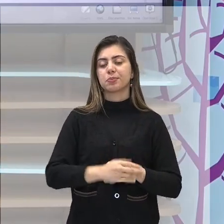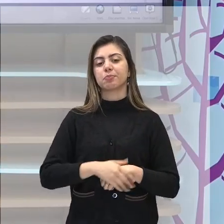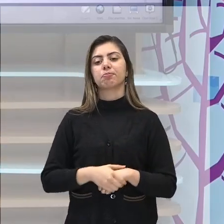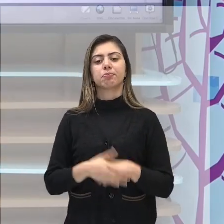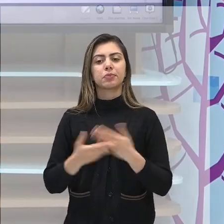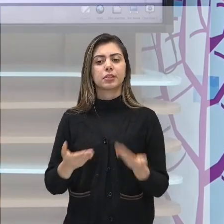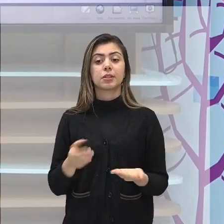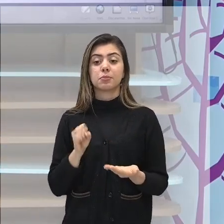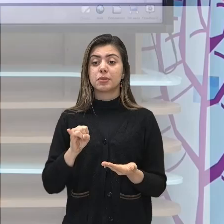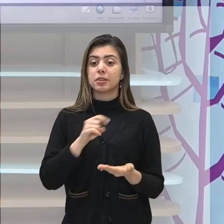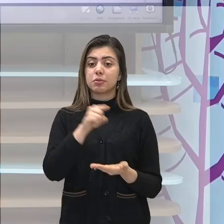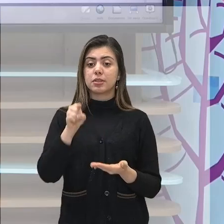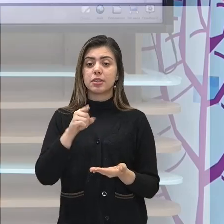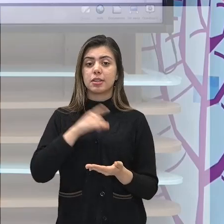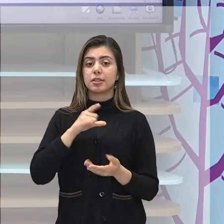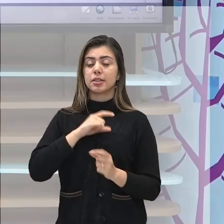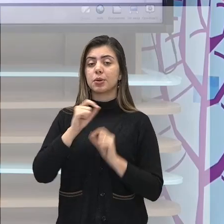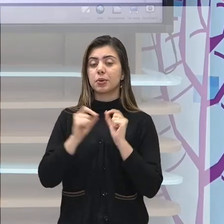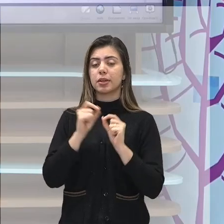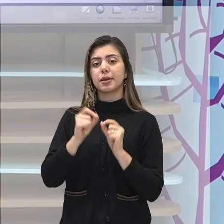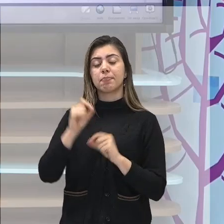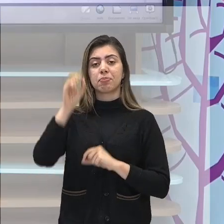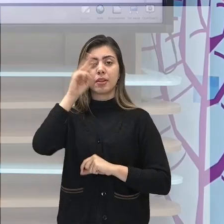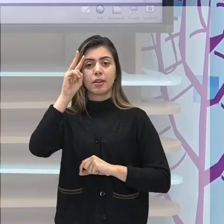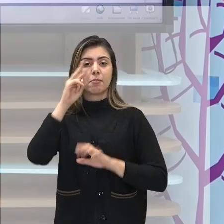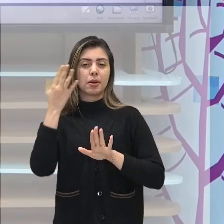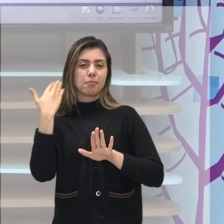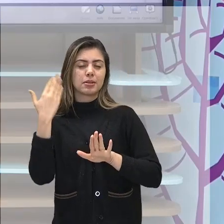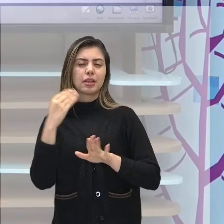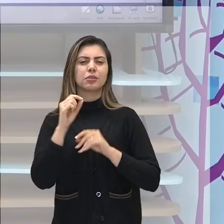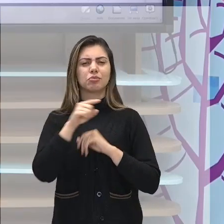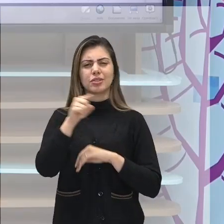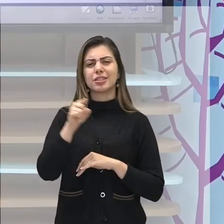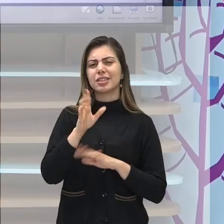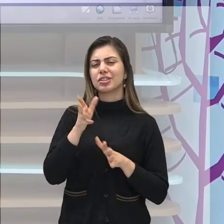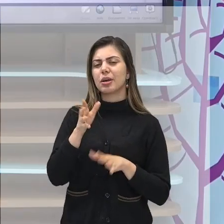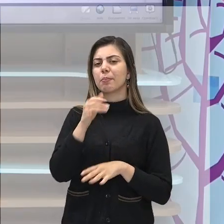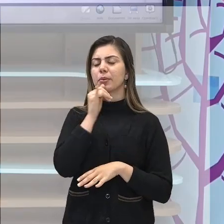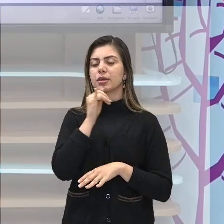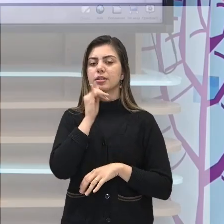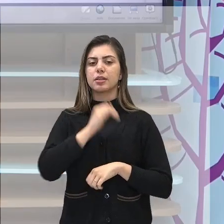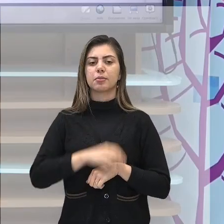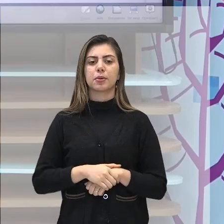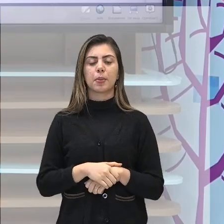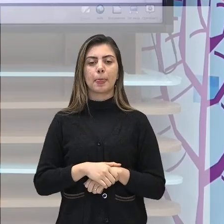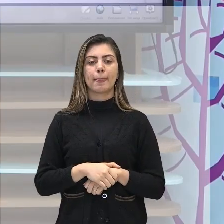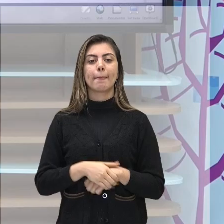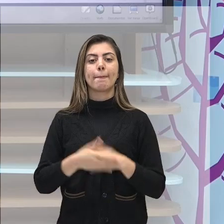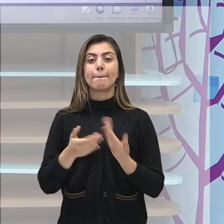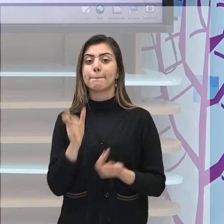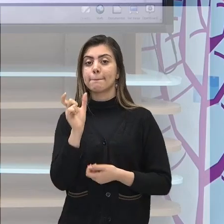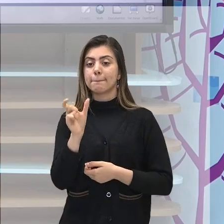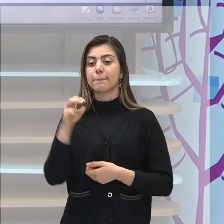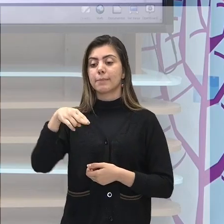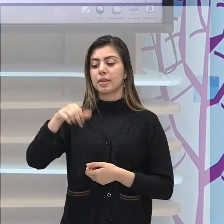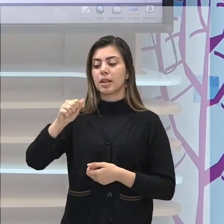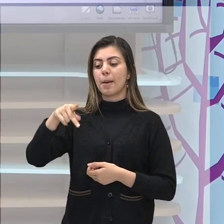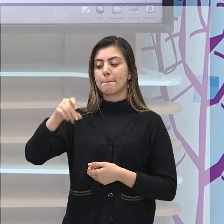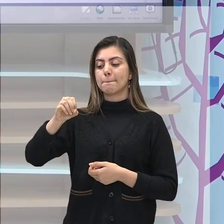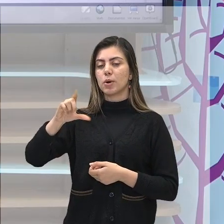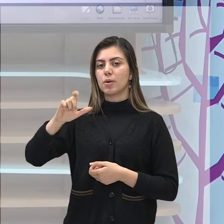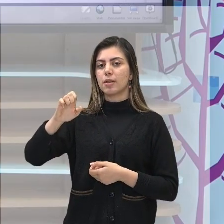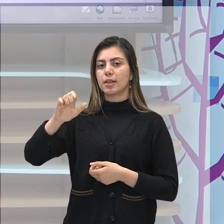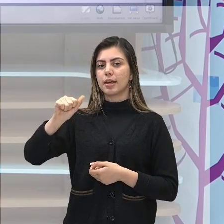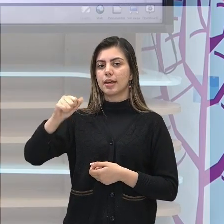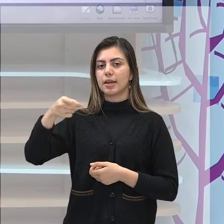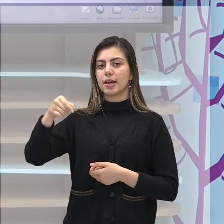se você for buscar aí na memória, eu tenho certeza que quando você ouve o nome Napoleão Bonaparte,